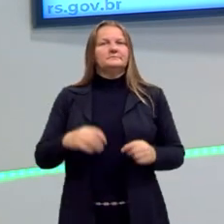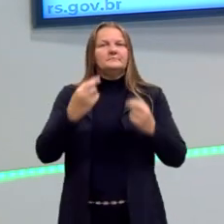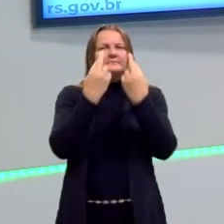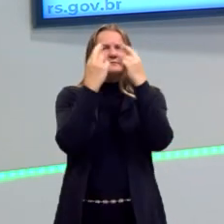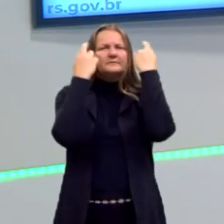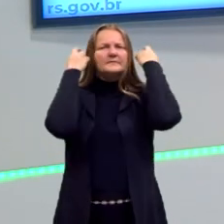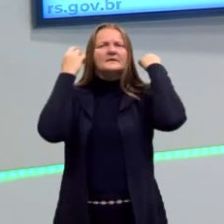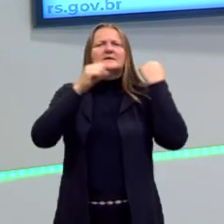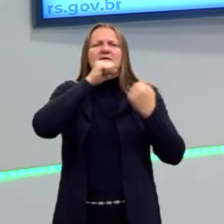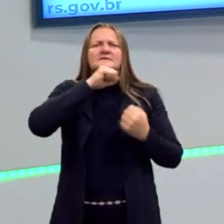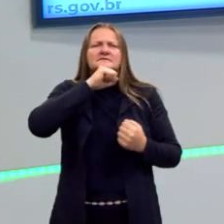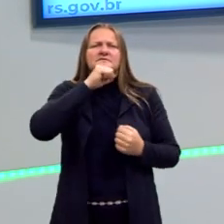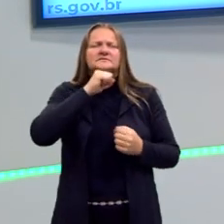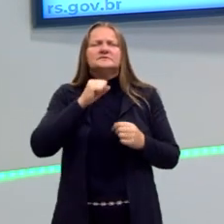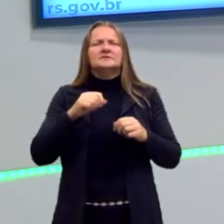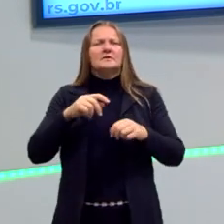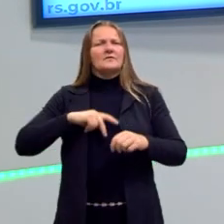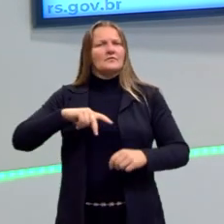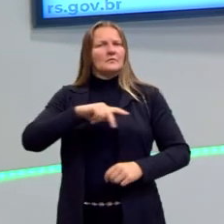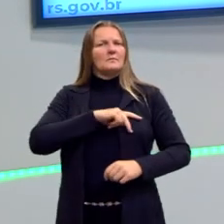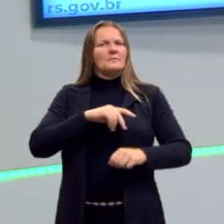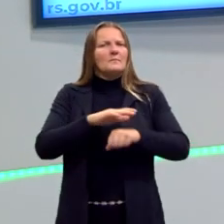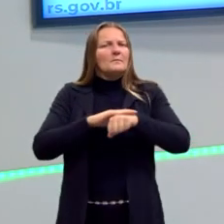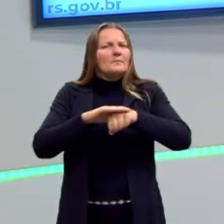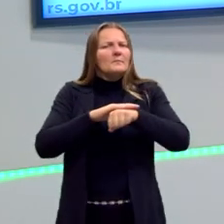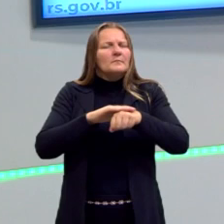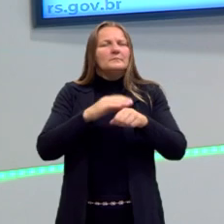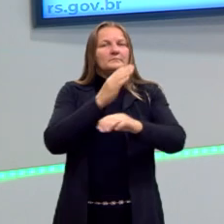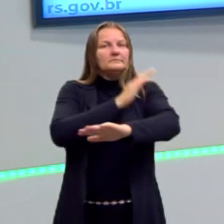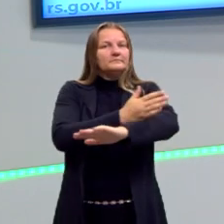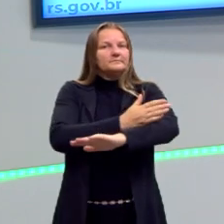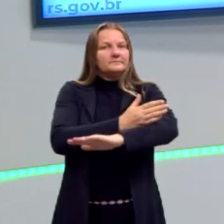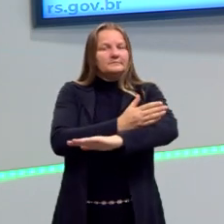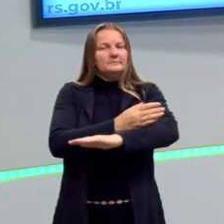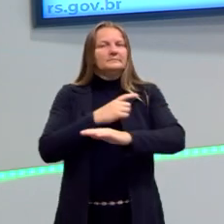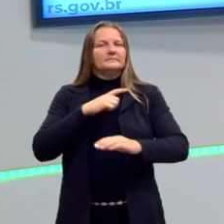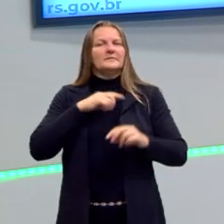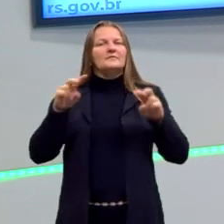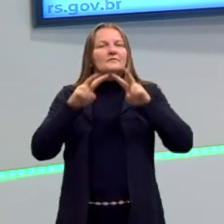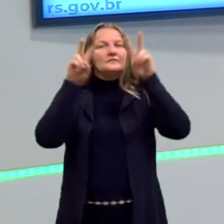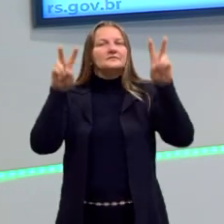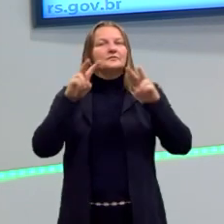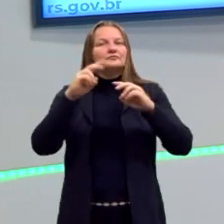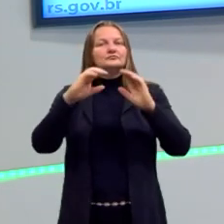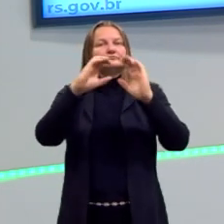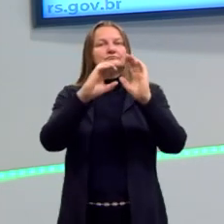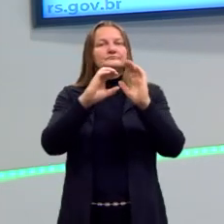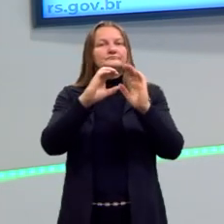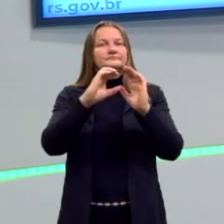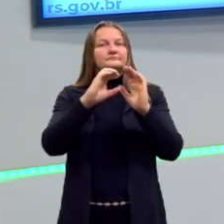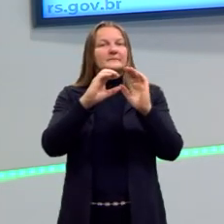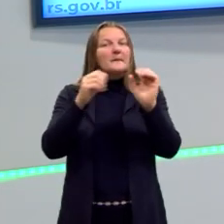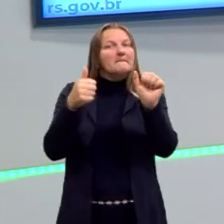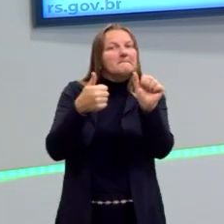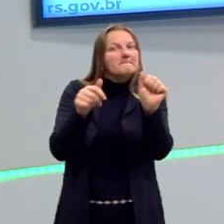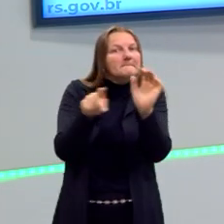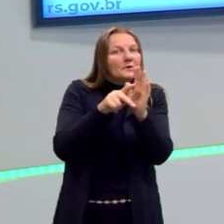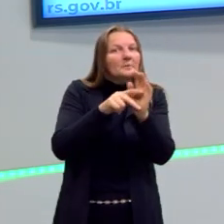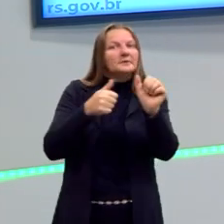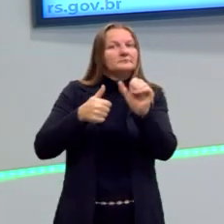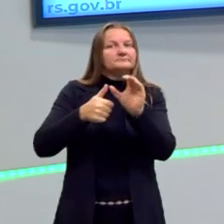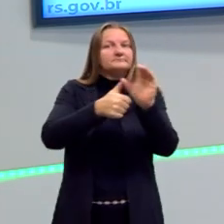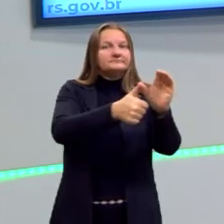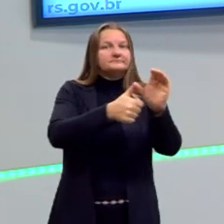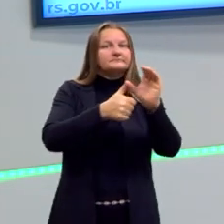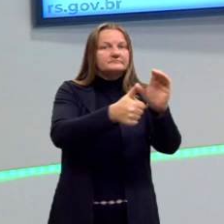Antiga, muita voltada a polis, depois a Idade Média com a visão do cristianismo e a modernidade. Tenho certeza que